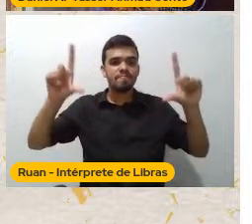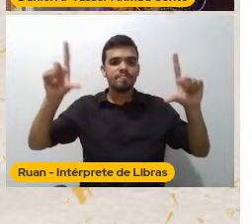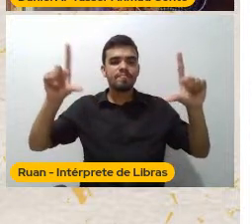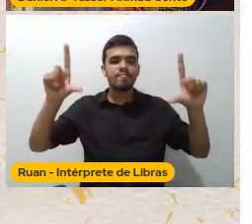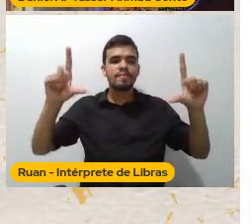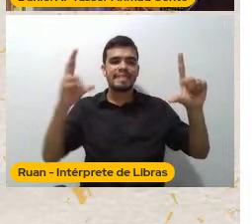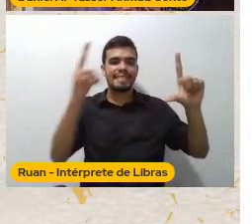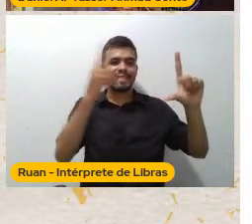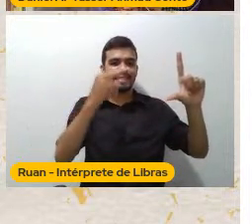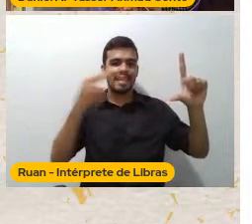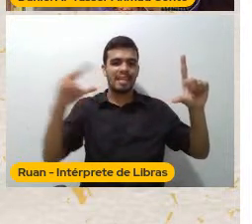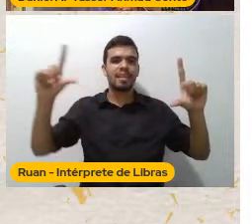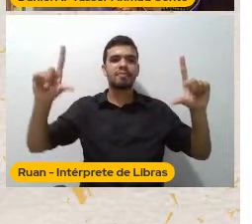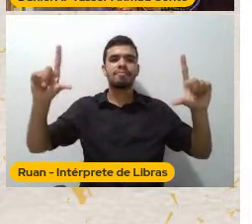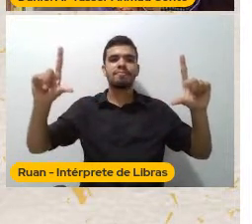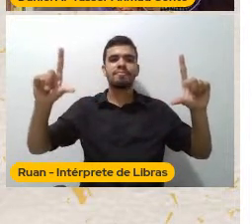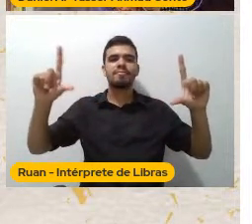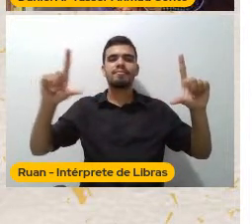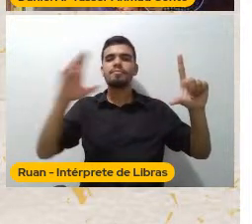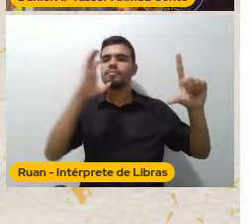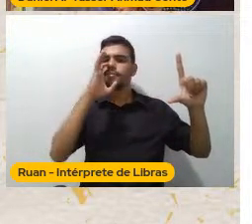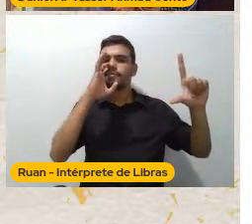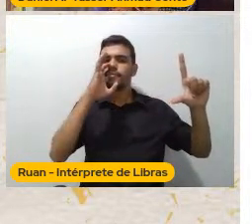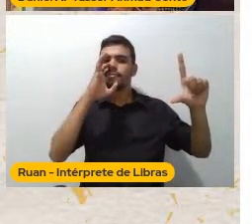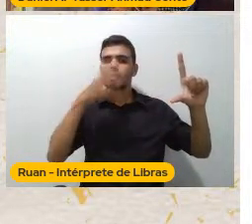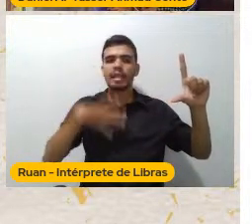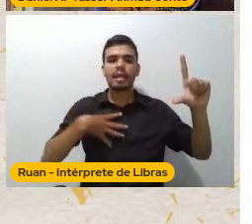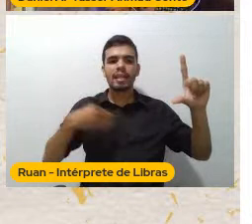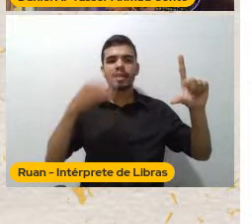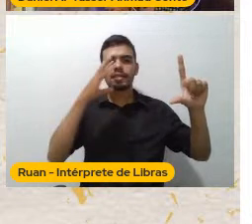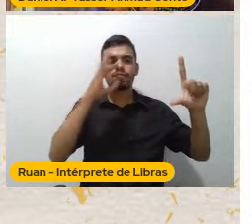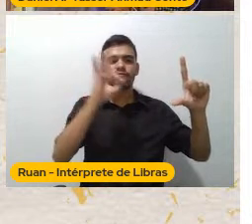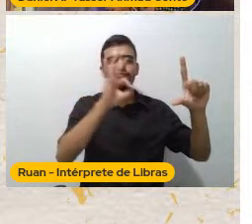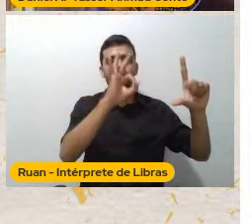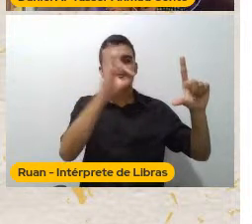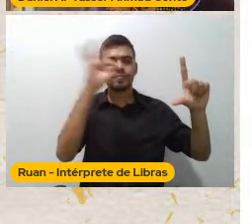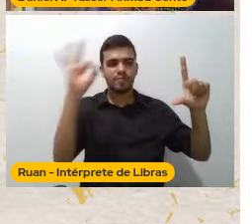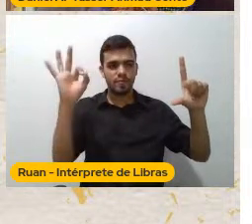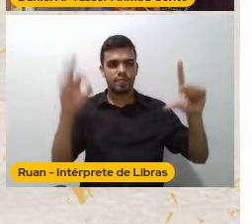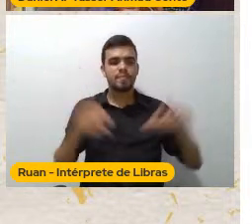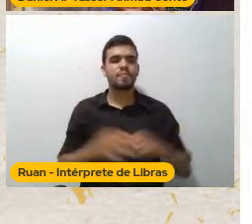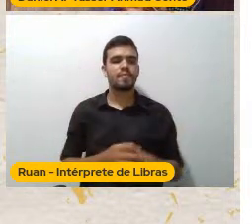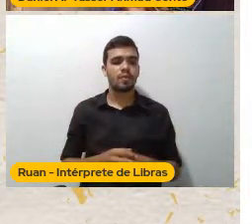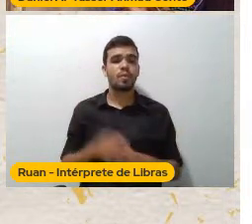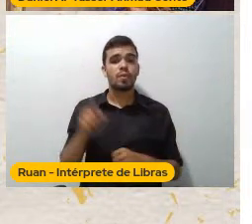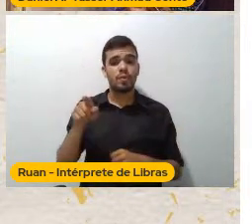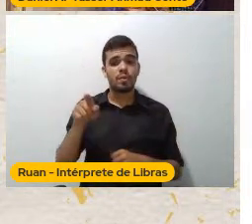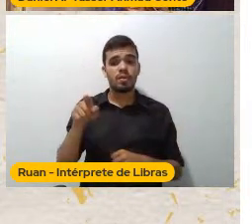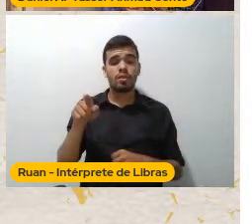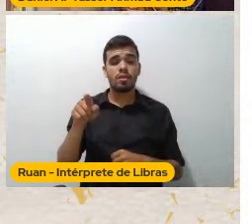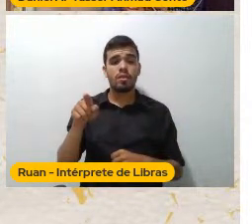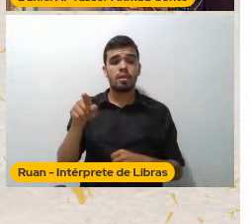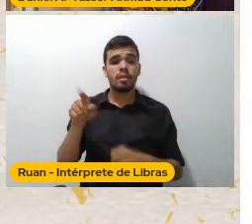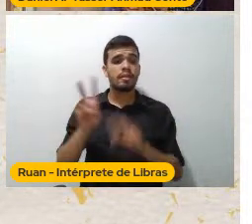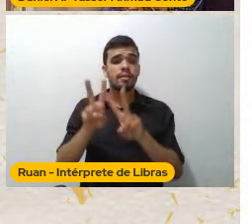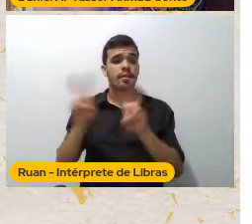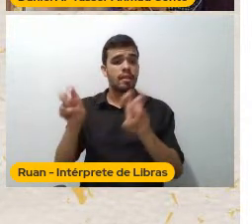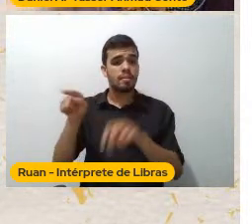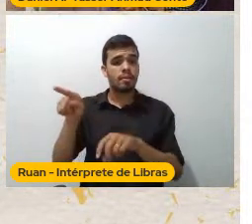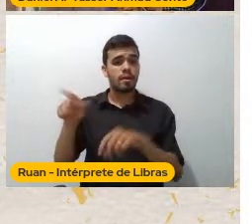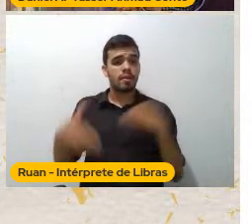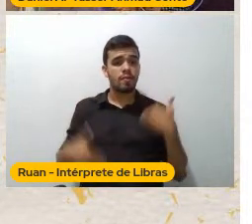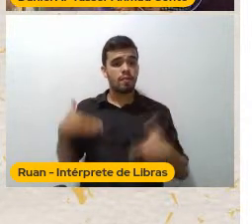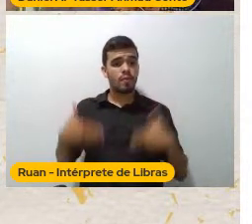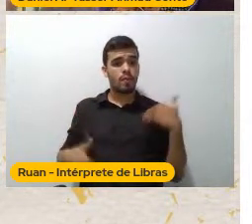E naturalizações Da violência E da vulgaridade Do corpo feminino Os mesmos